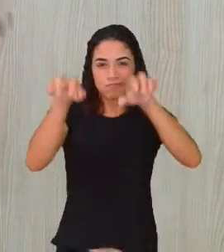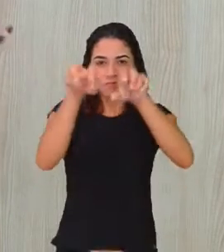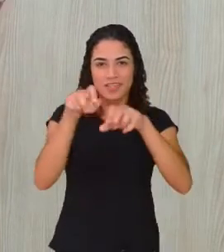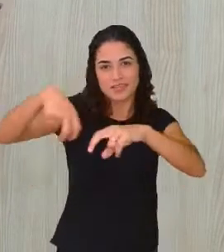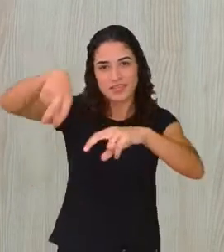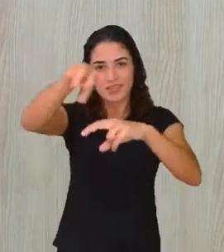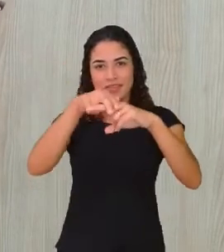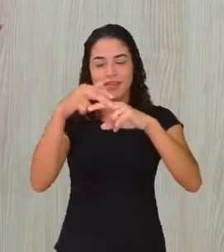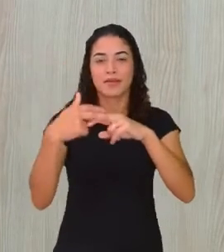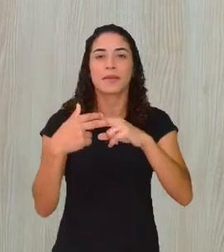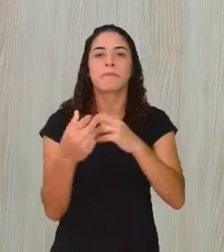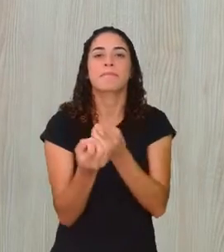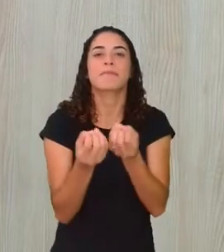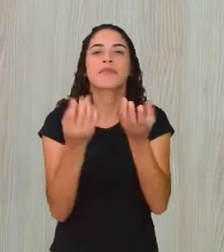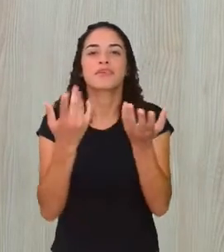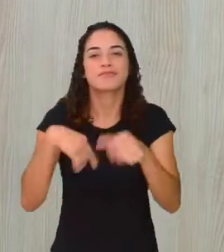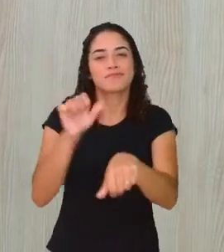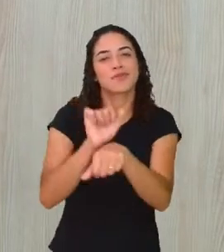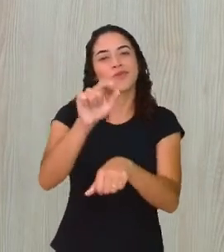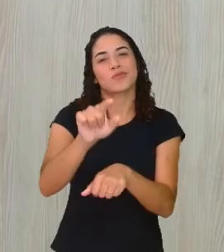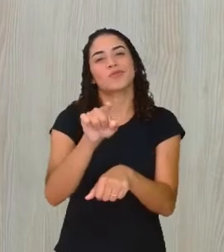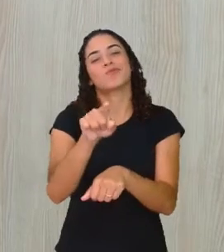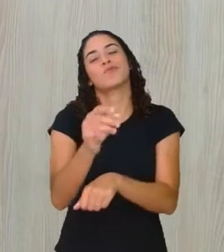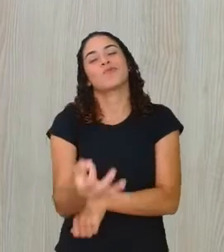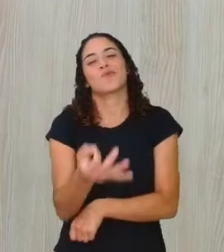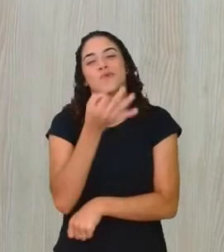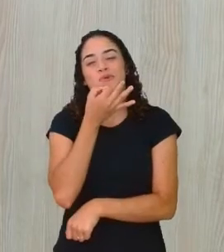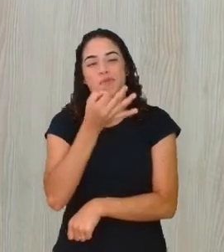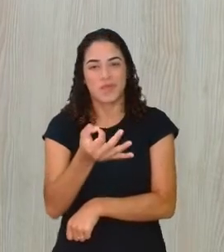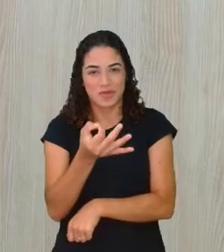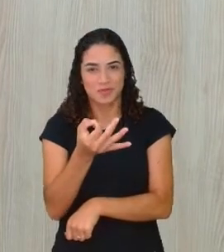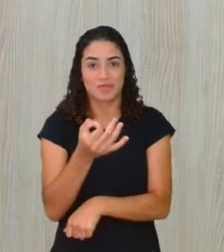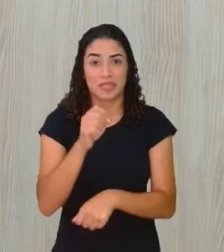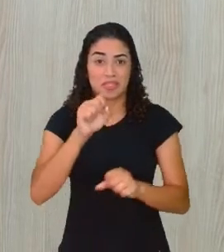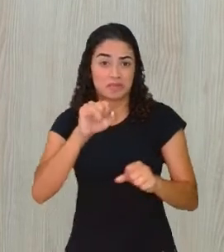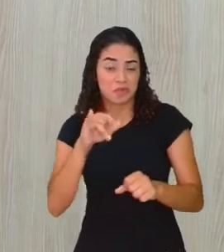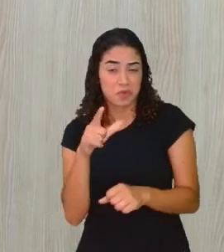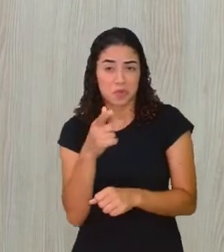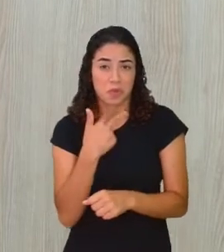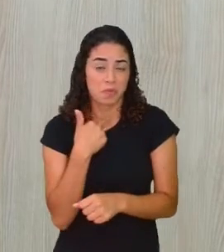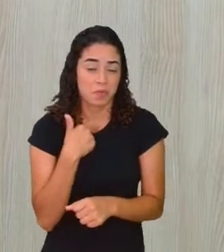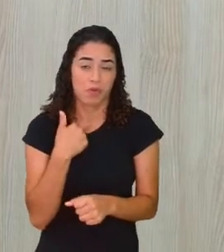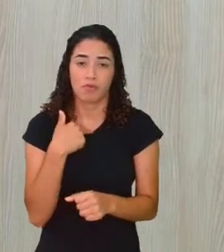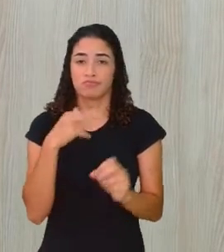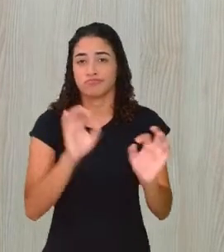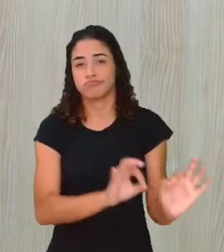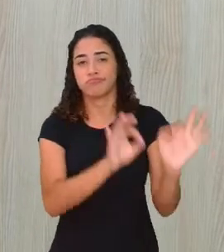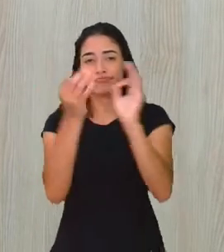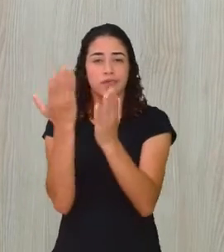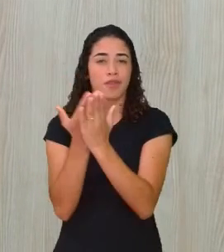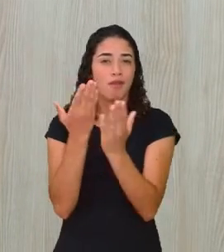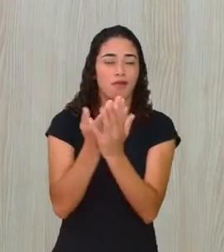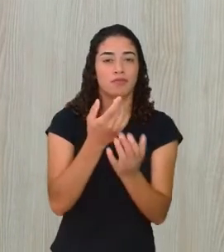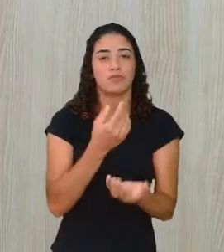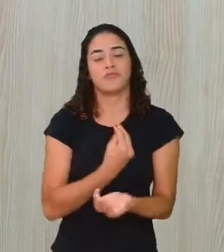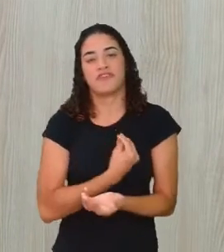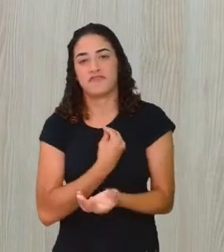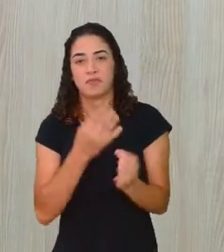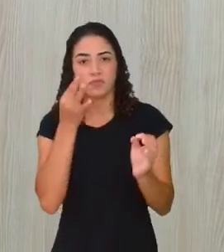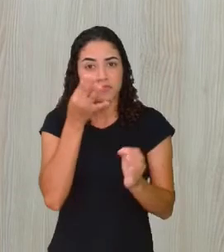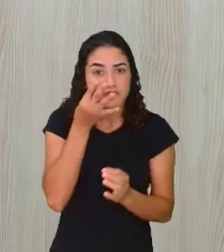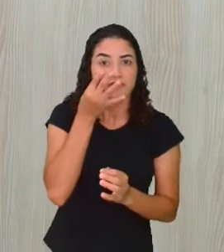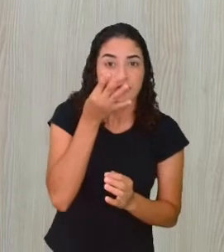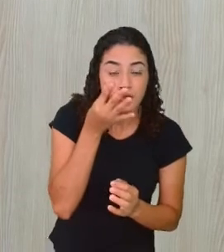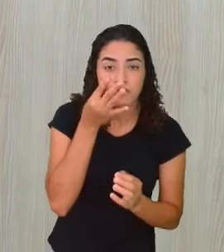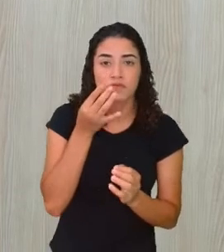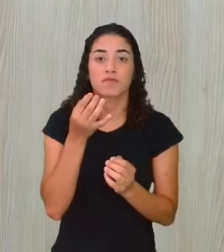E caso você não possa, né, assistir a aula no momento em que ela está ao vivo, lembrem de deixar um comentário